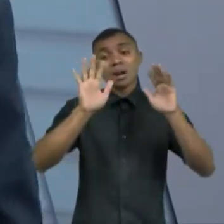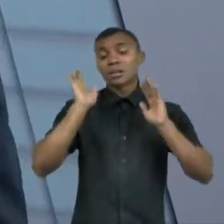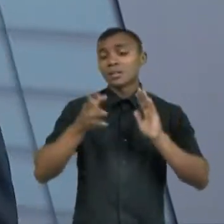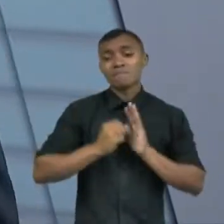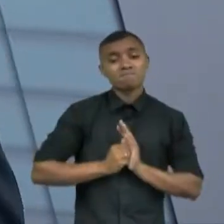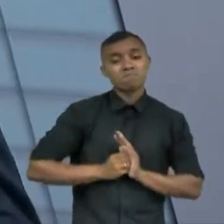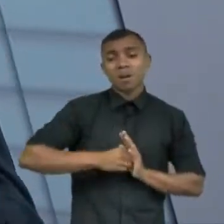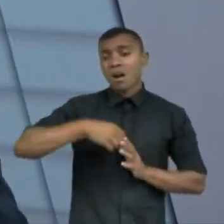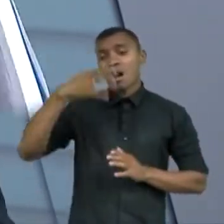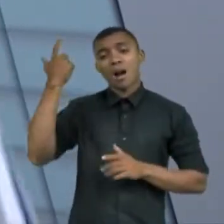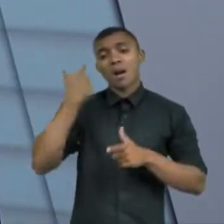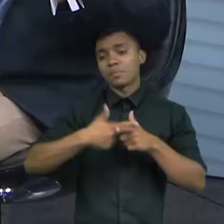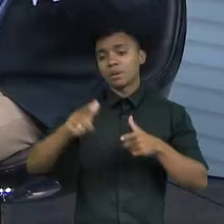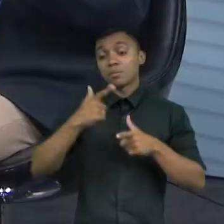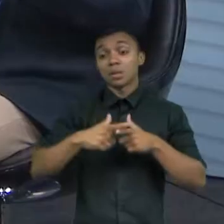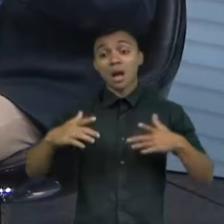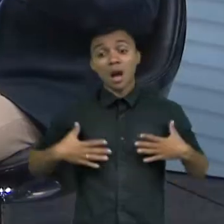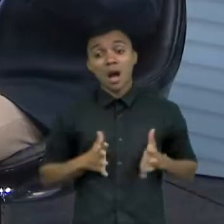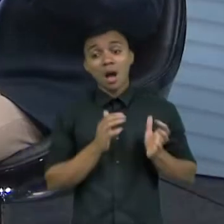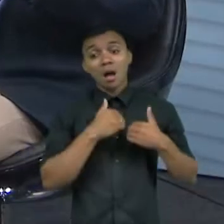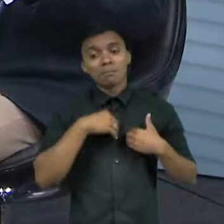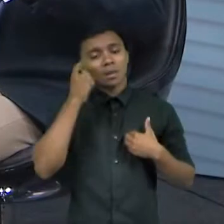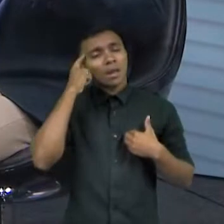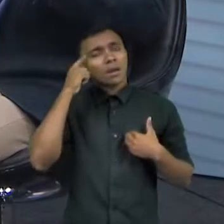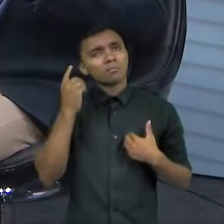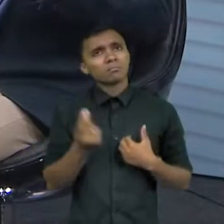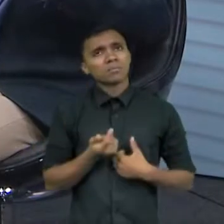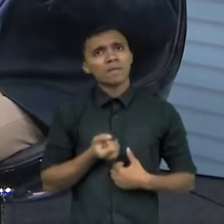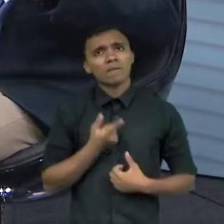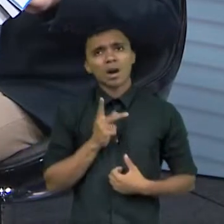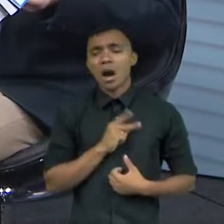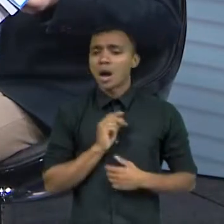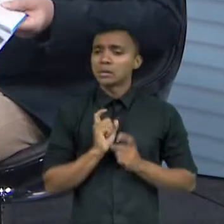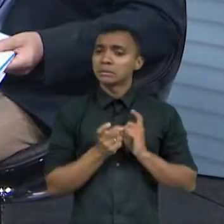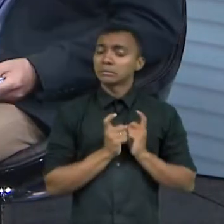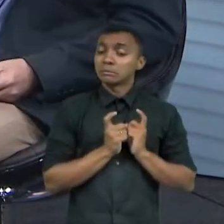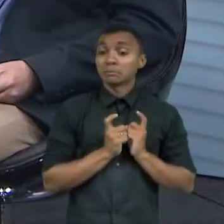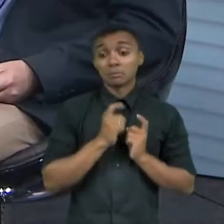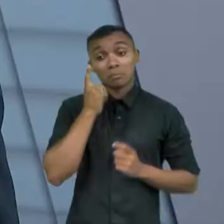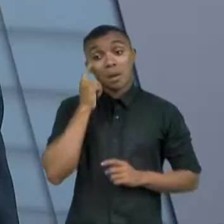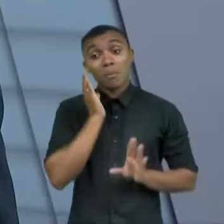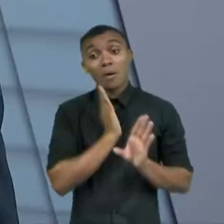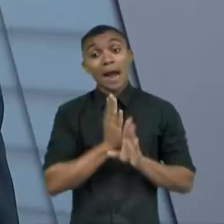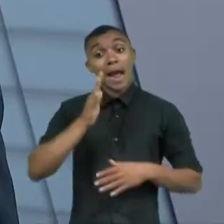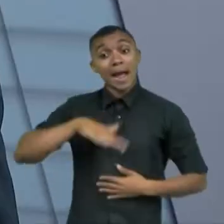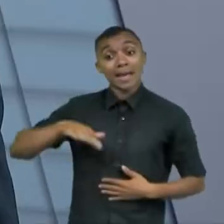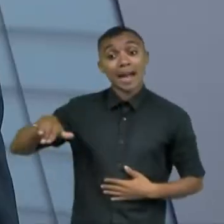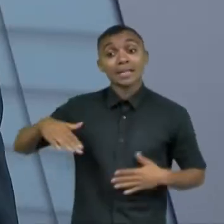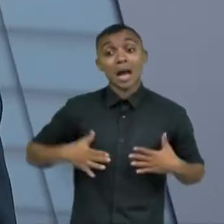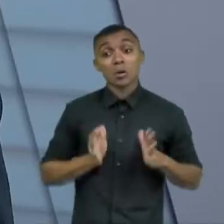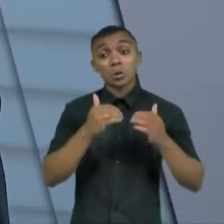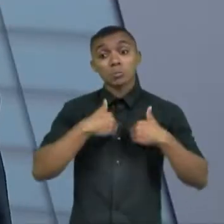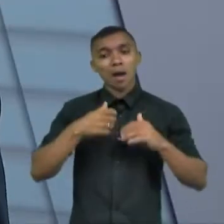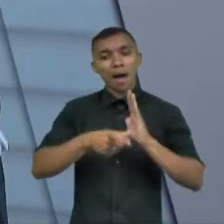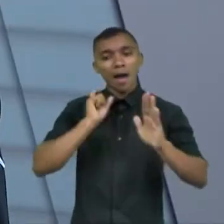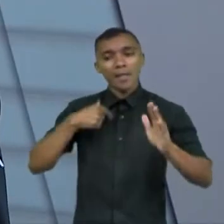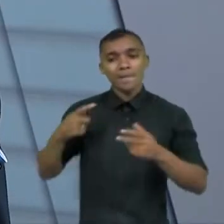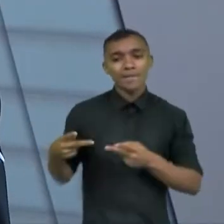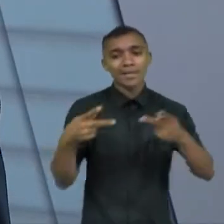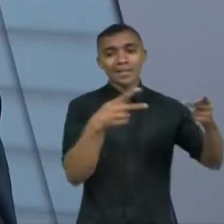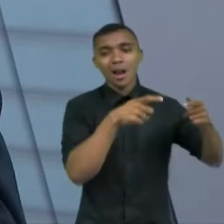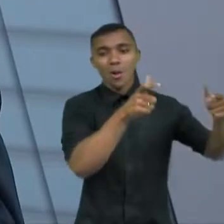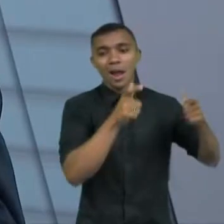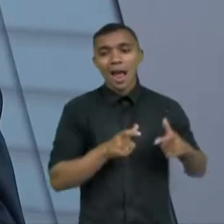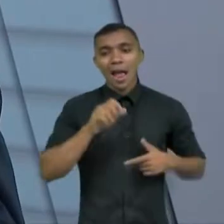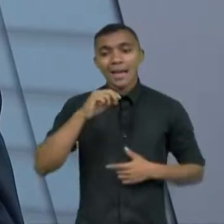problemas no caso do autismo eu fico a imaginar porque uma criança com autismo eu tive a oportunidade de ir lá no IPRED